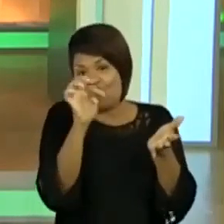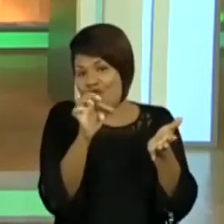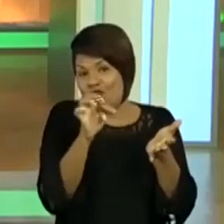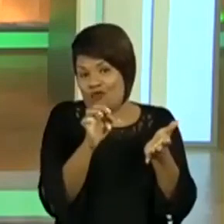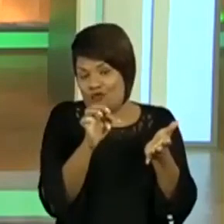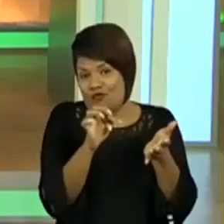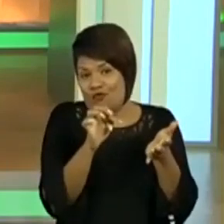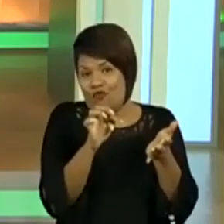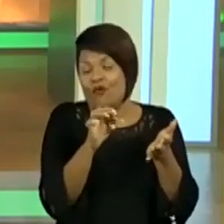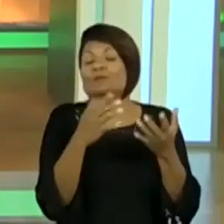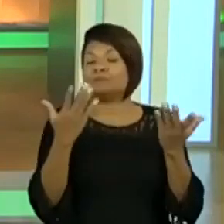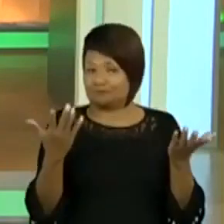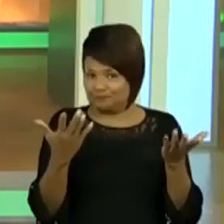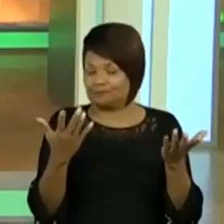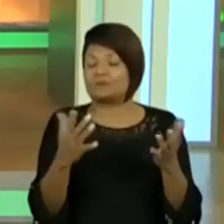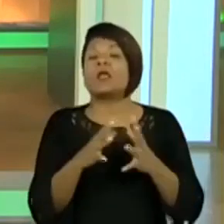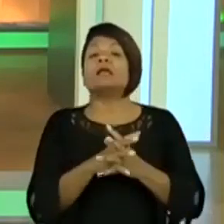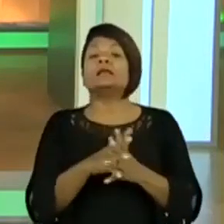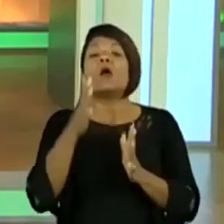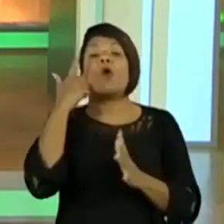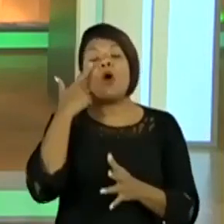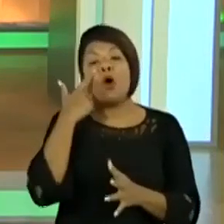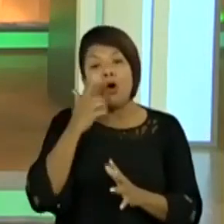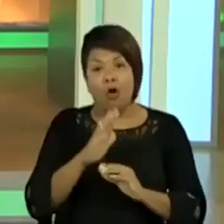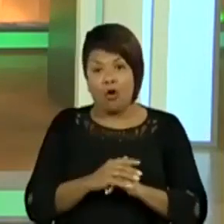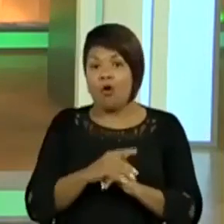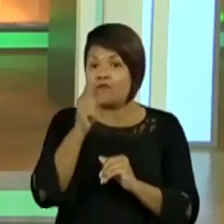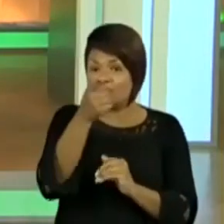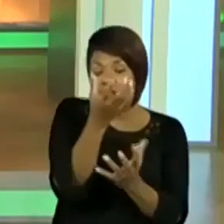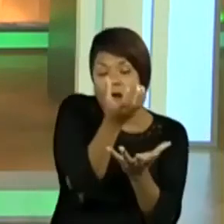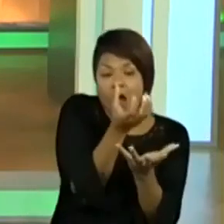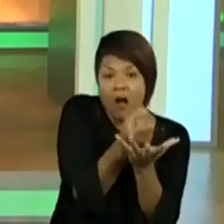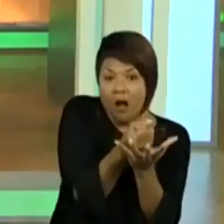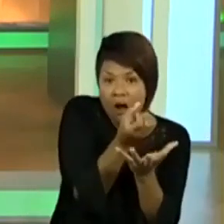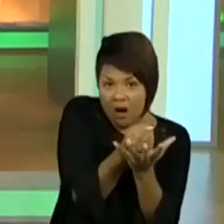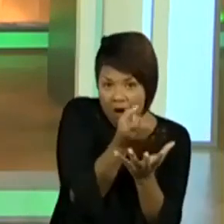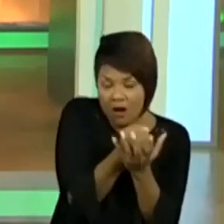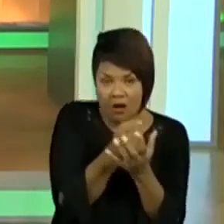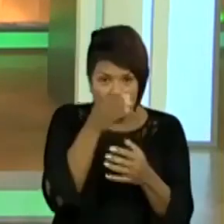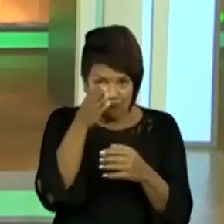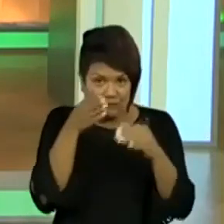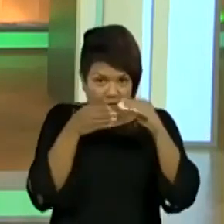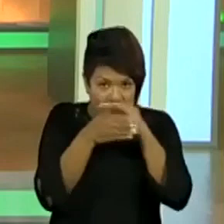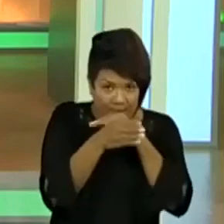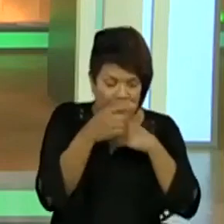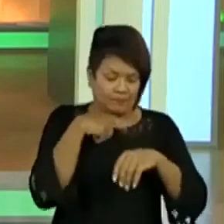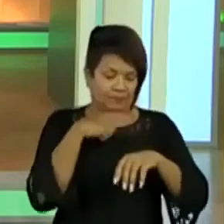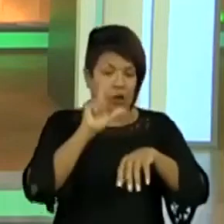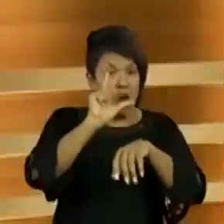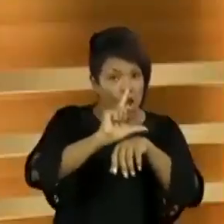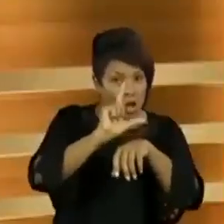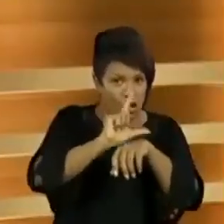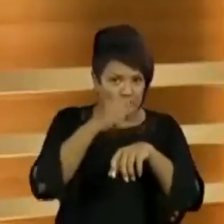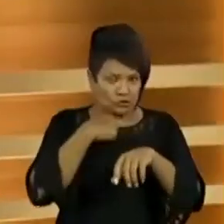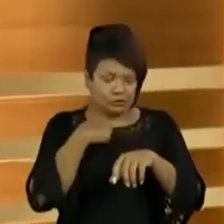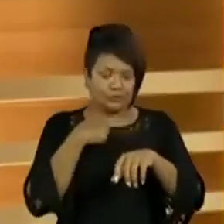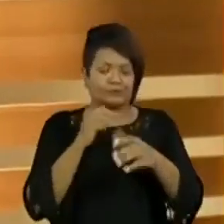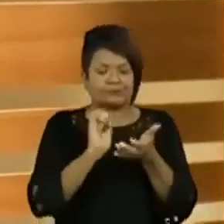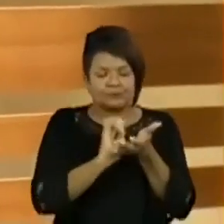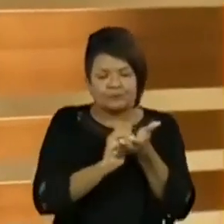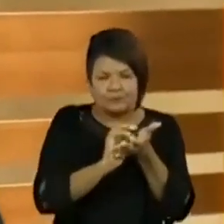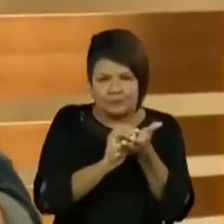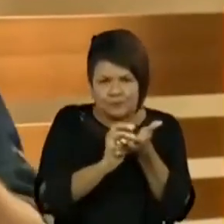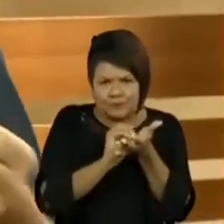começando a se identificar. Olha só, você vai fazer o download assim. Você entra na loja de aplicativos do seu celular e digita